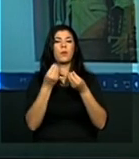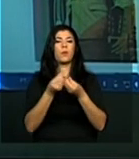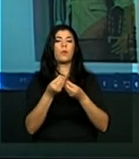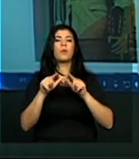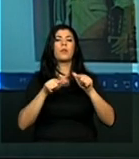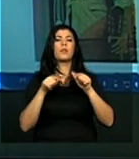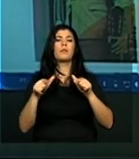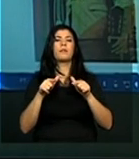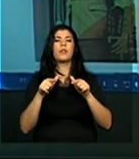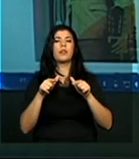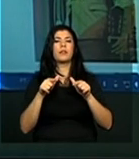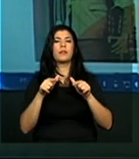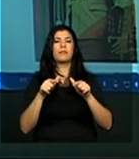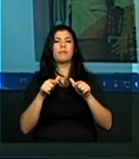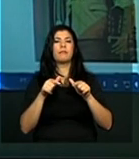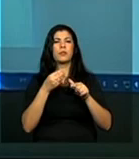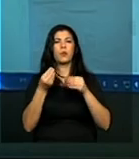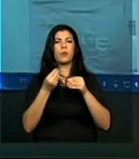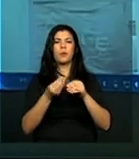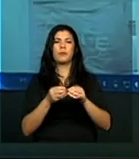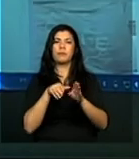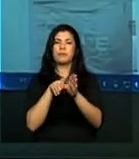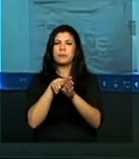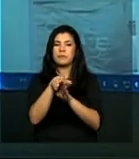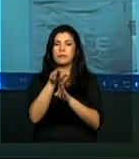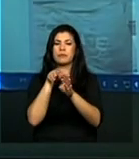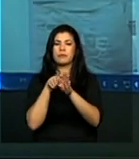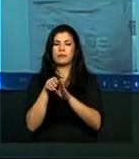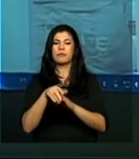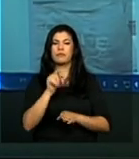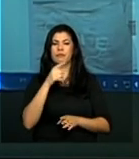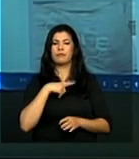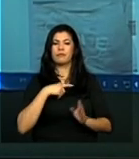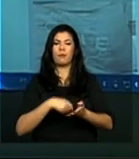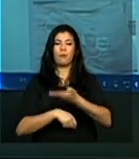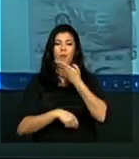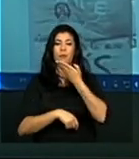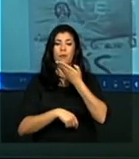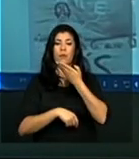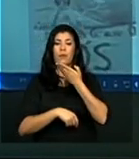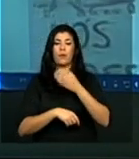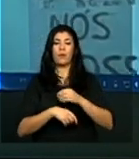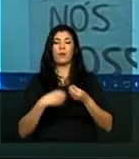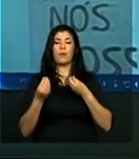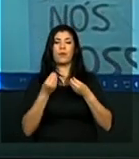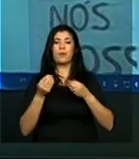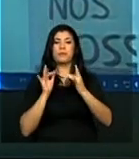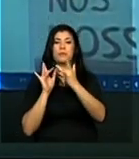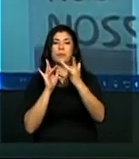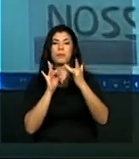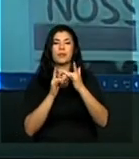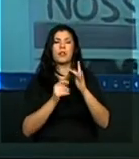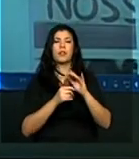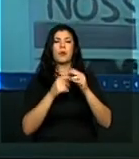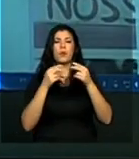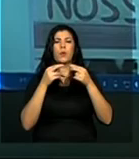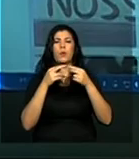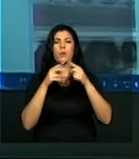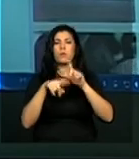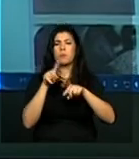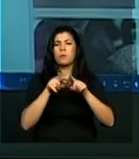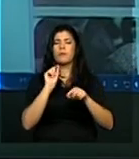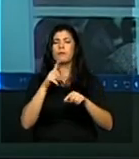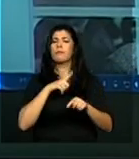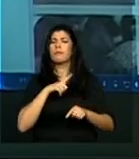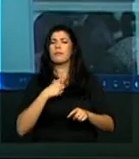trabalhar com o portal, que é uma coisa nova para muita gente, como é que lida e como é que lida com esse portal, quais são os recursos que ele tem.